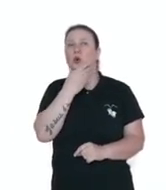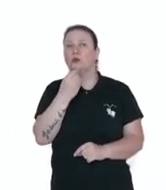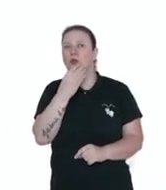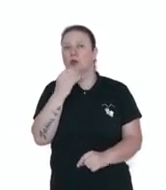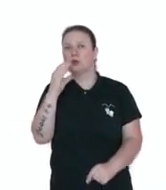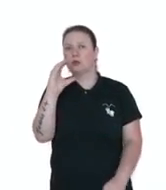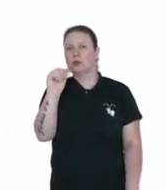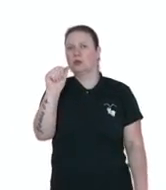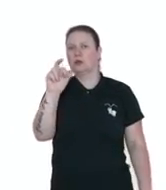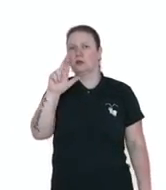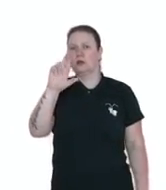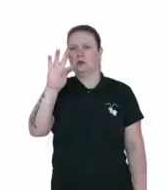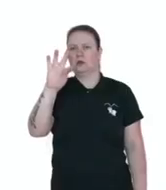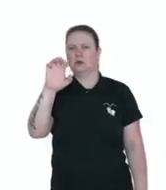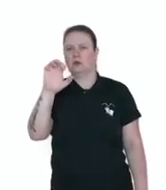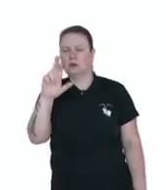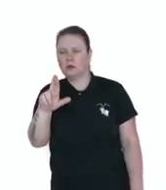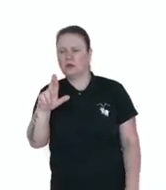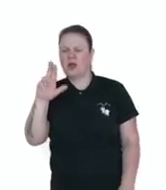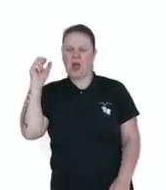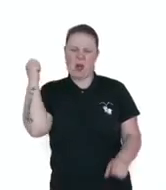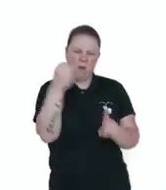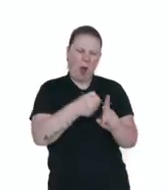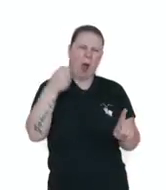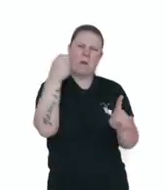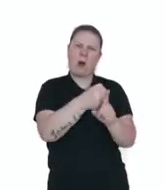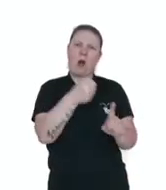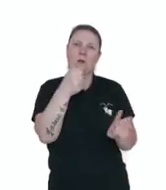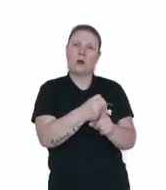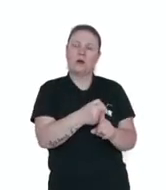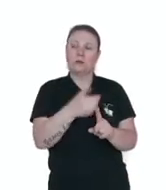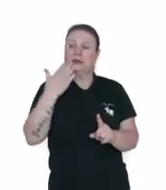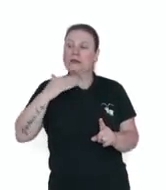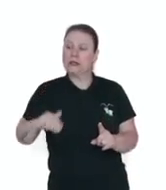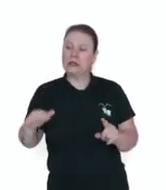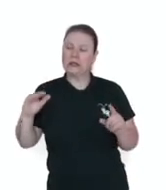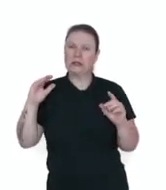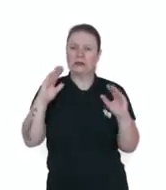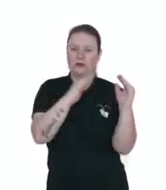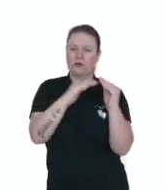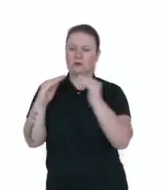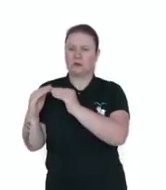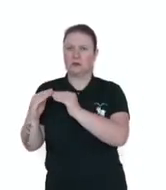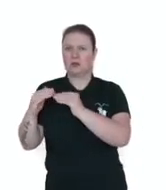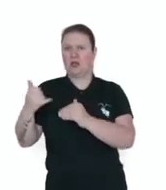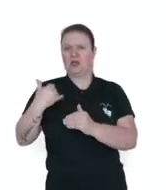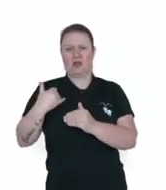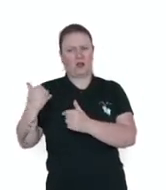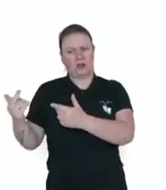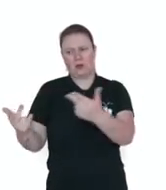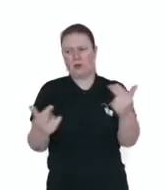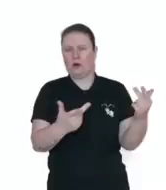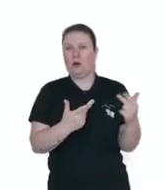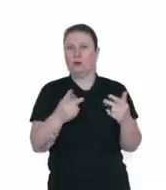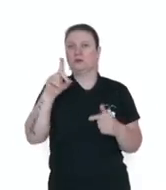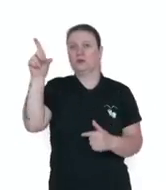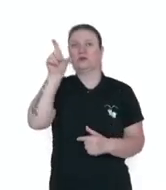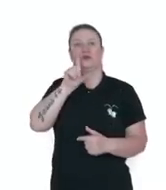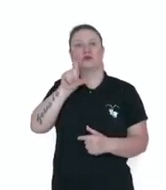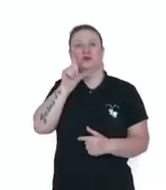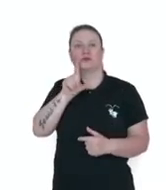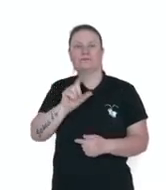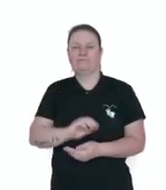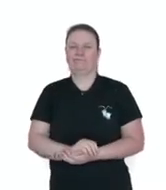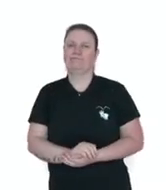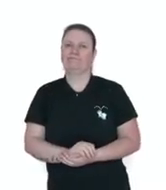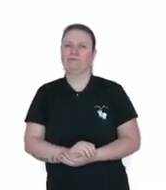6 anos que foi espancado por outras crianças da vizinhança, todos da mesma idade que ele, em Washington, Estados Unidos. Ali